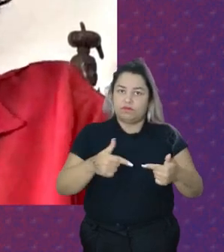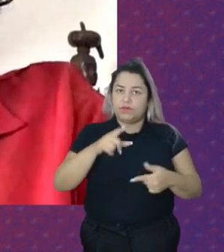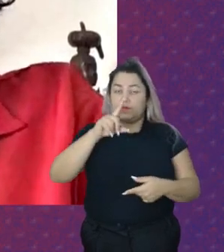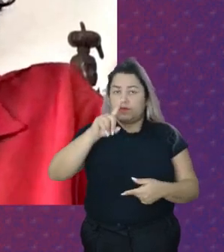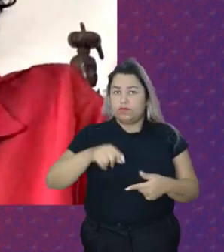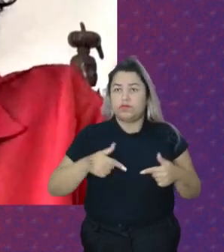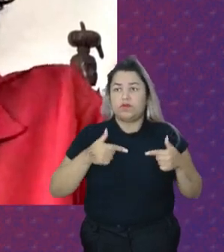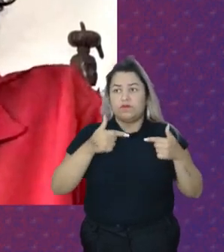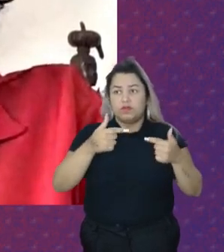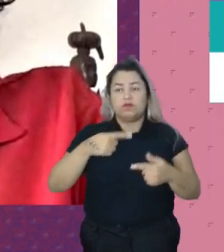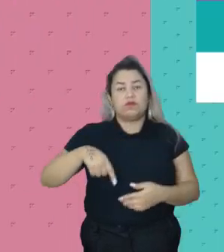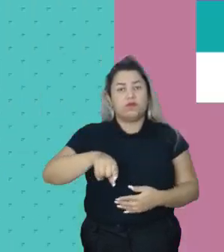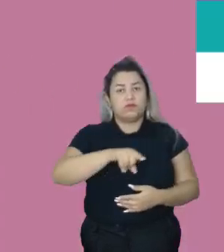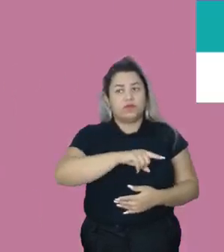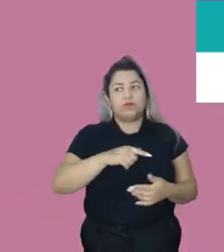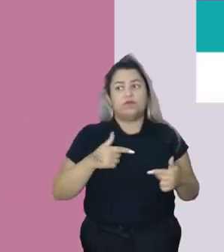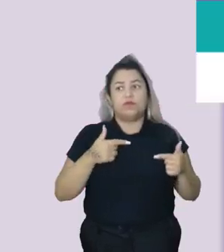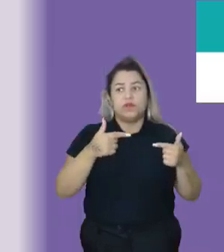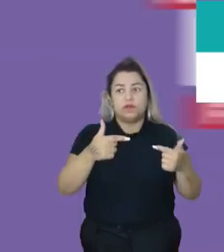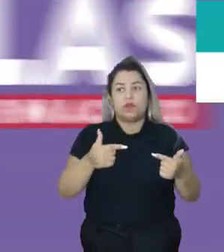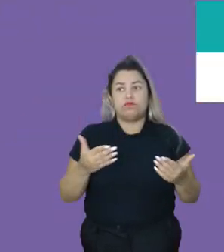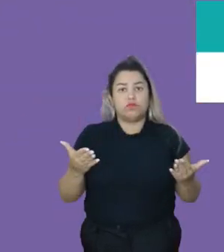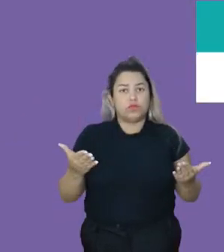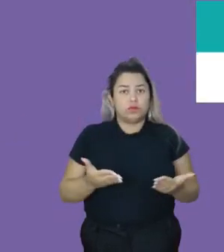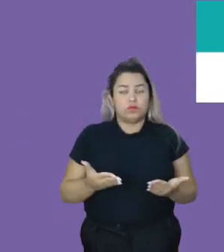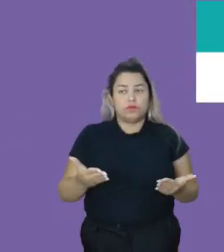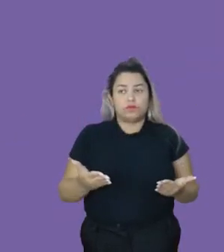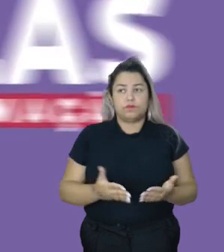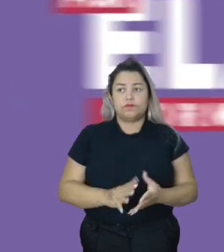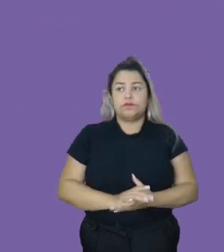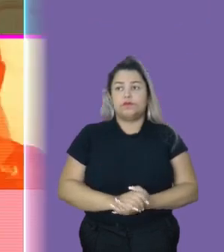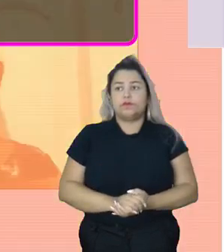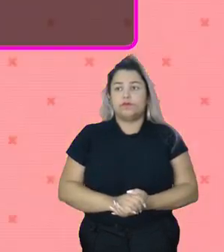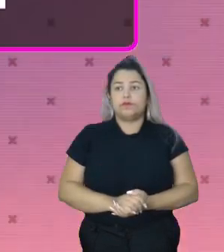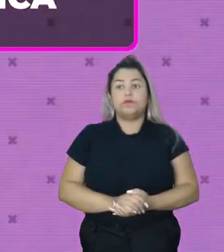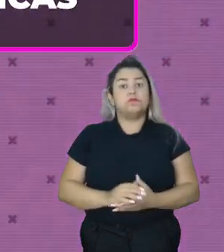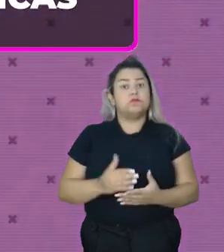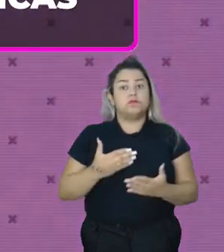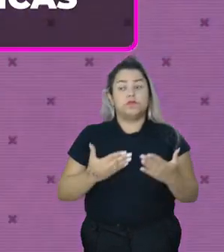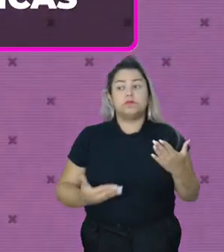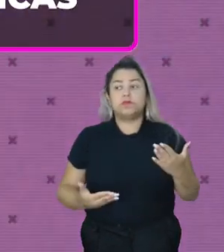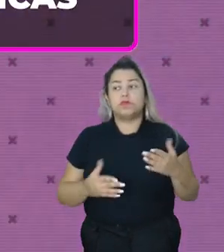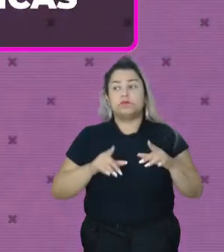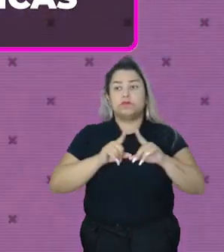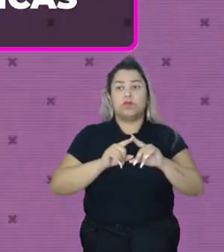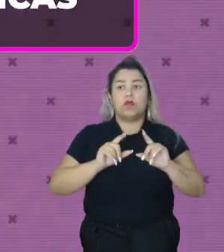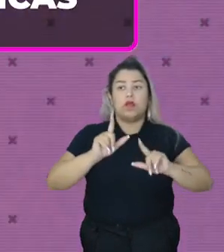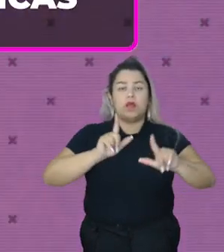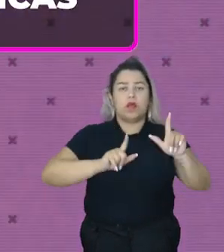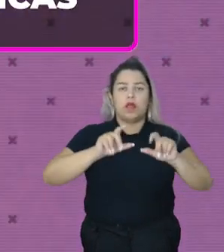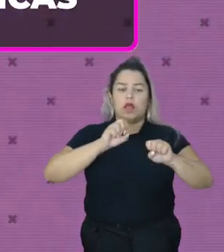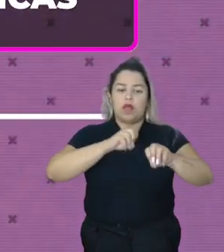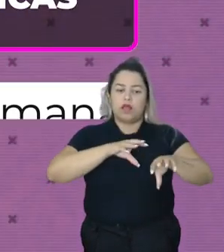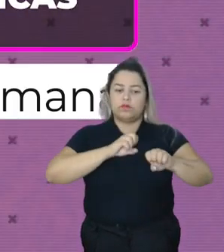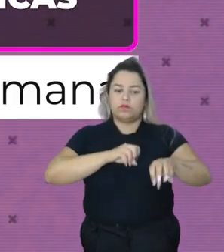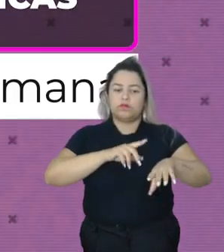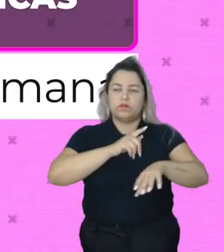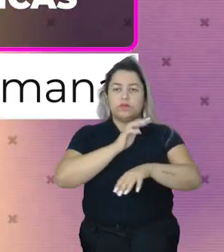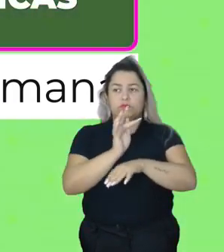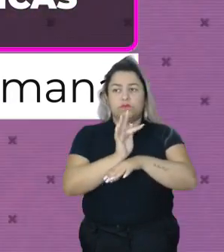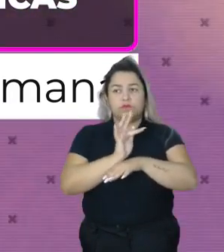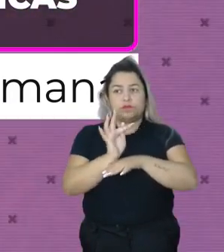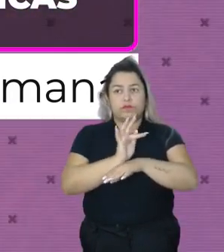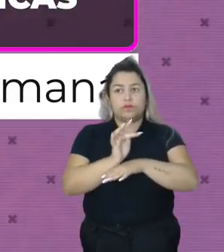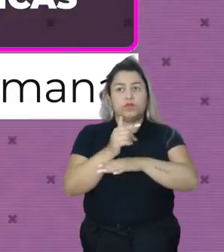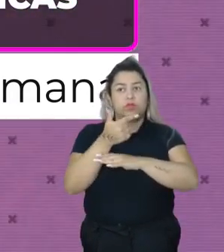desafios Que nós Vamos enfrentar Adoravante Não perca As próximas Aulas Do TV Elas Por elas Formação De segunda A